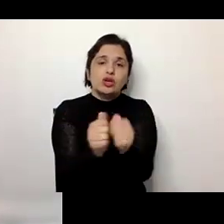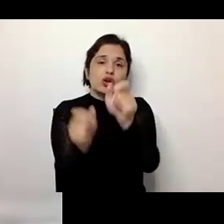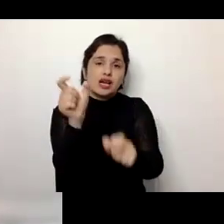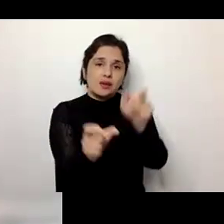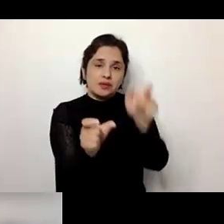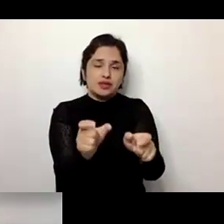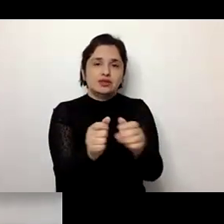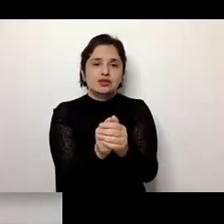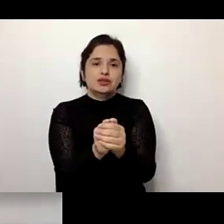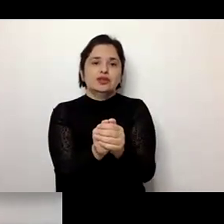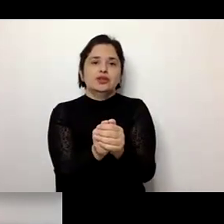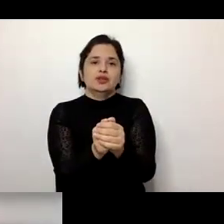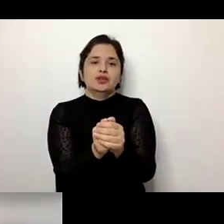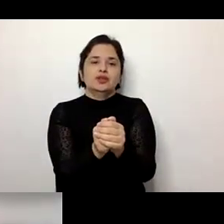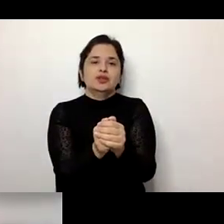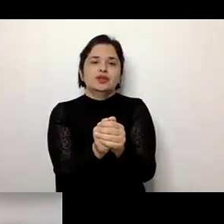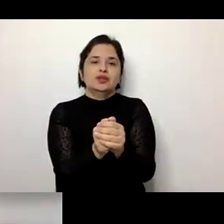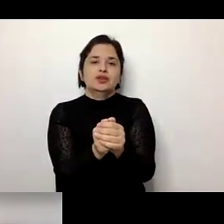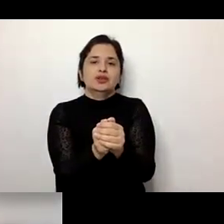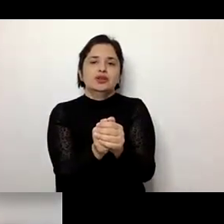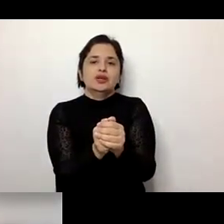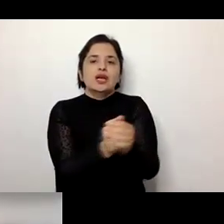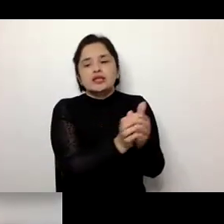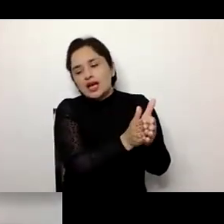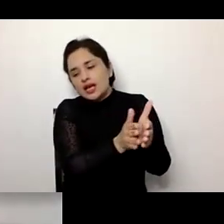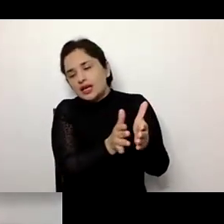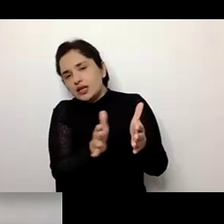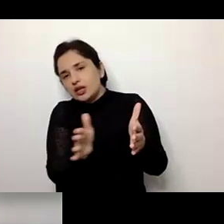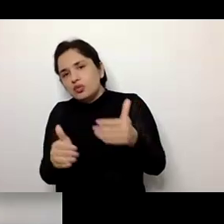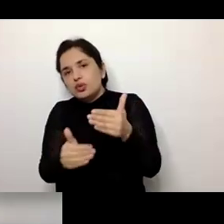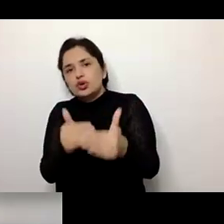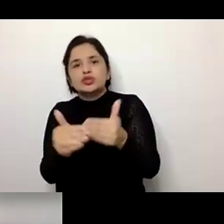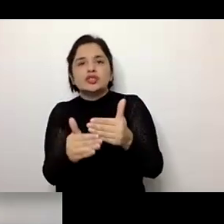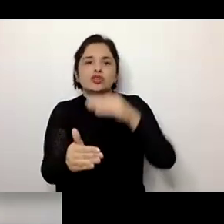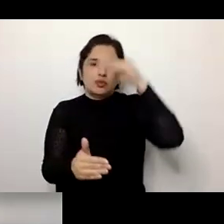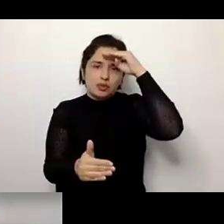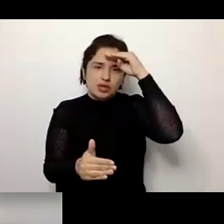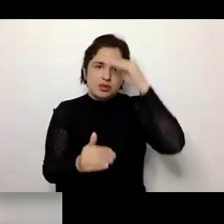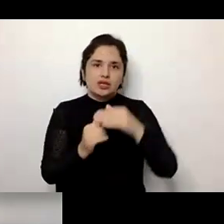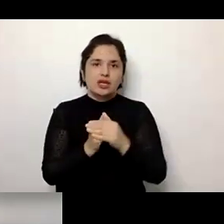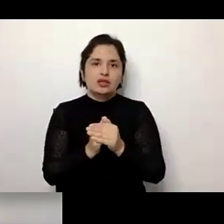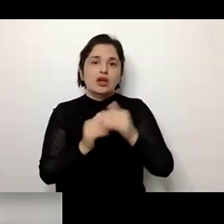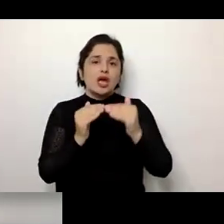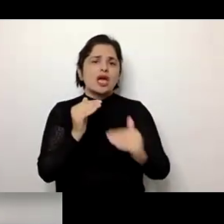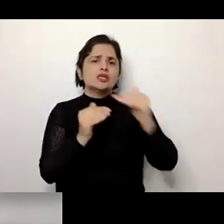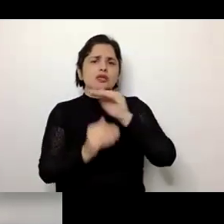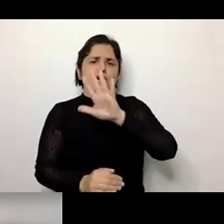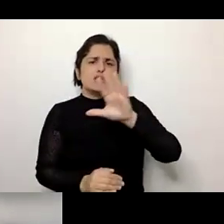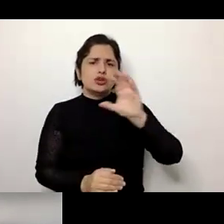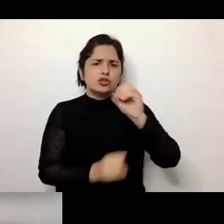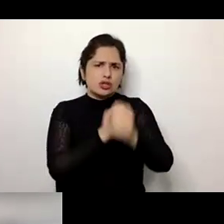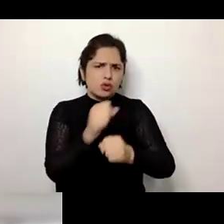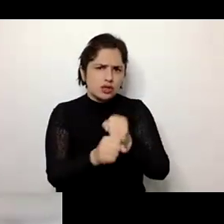mais velhas, que estão passando por esse processo acima dos 50 anos, 45,